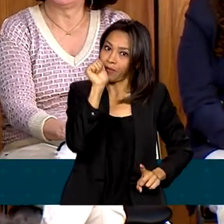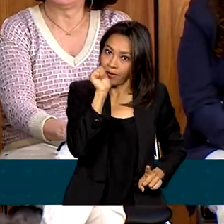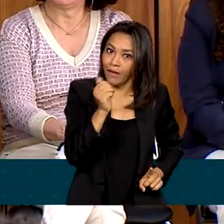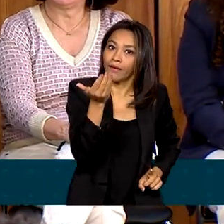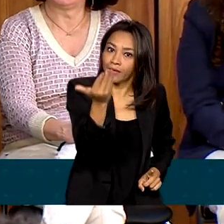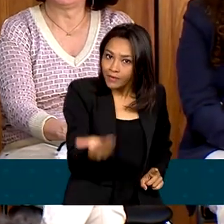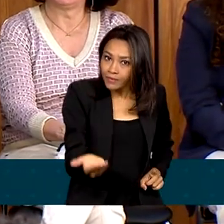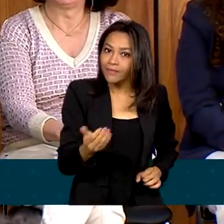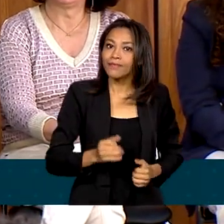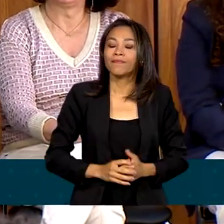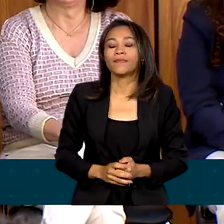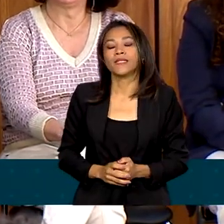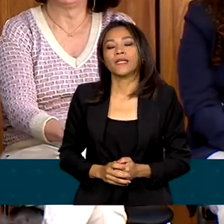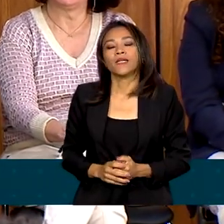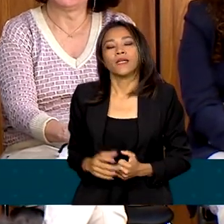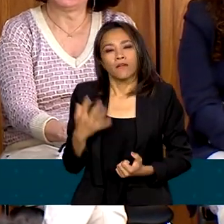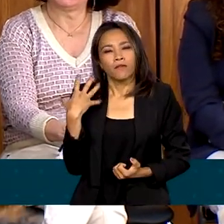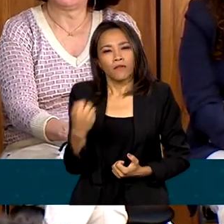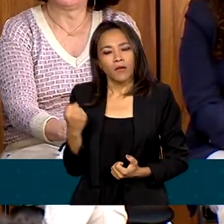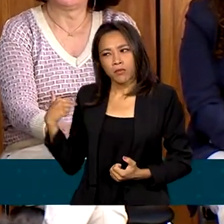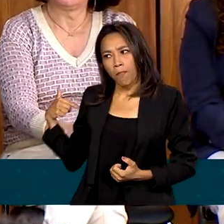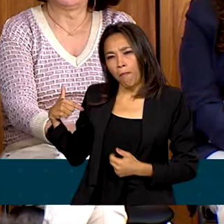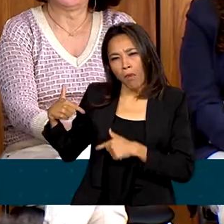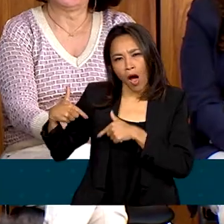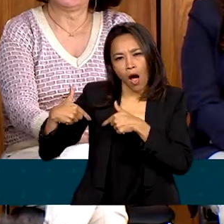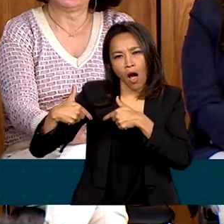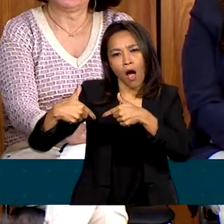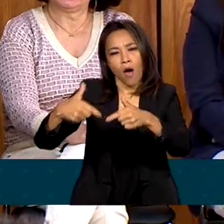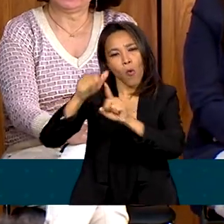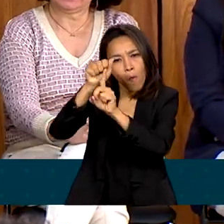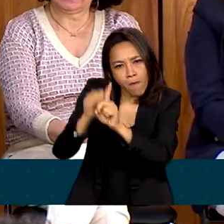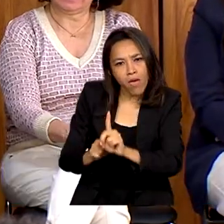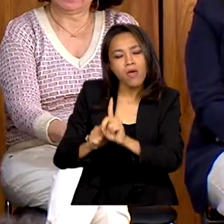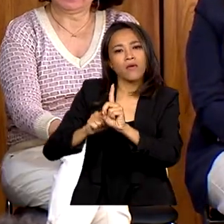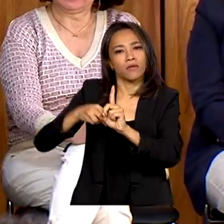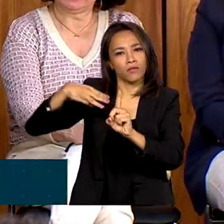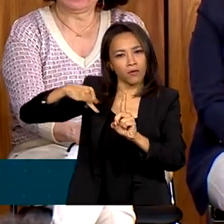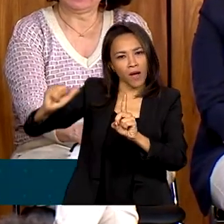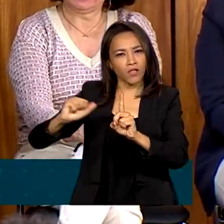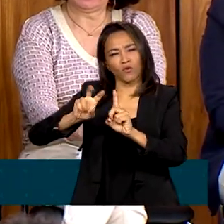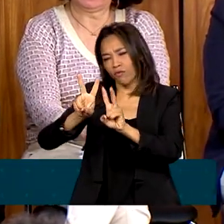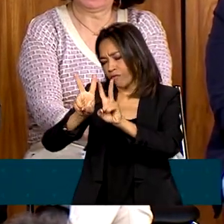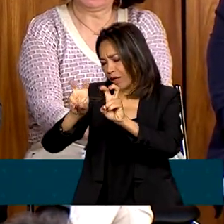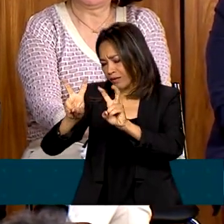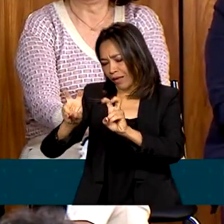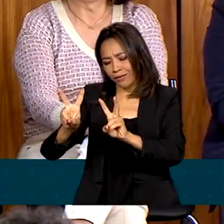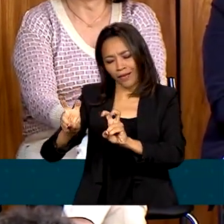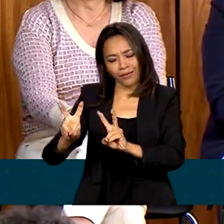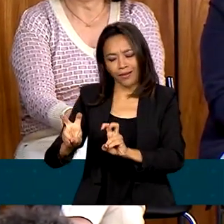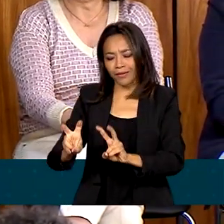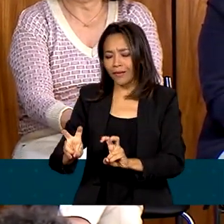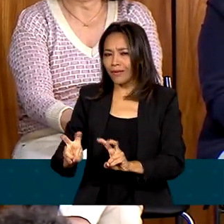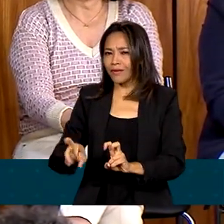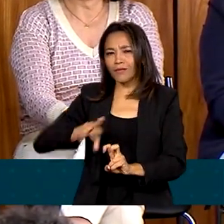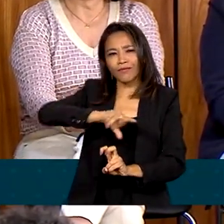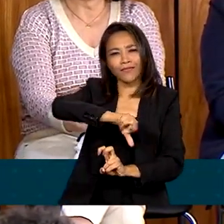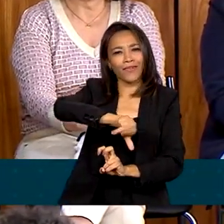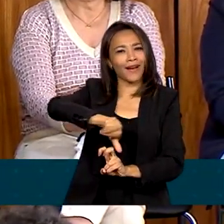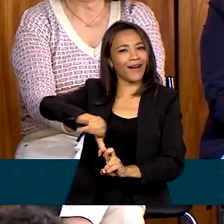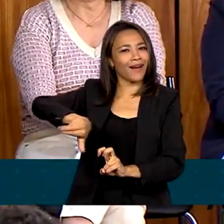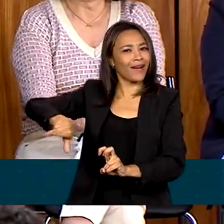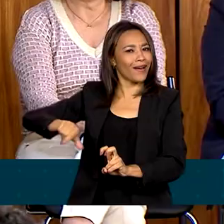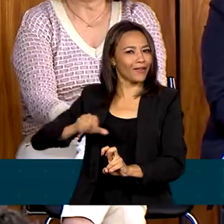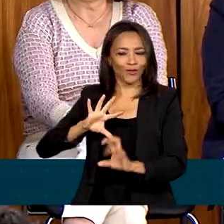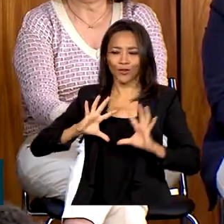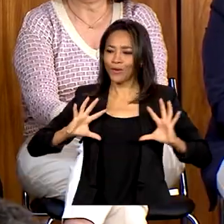a gente vai trabalhar o mês de março com todas as pautas. O tema mulher é um tema transversal de